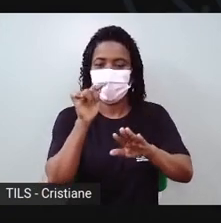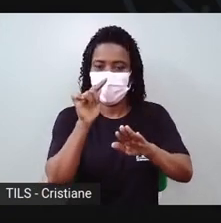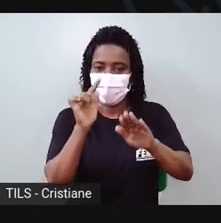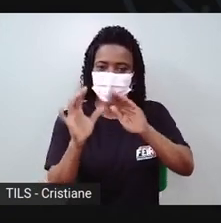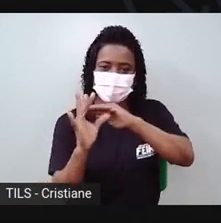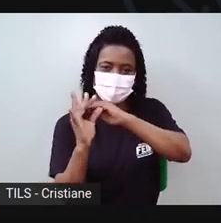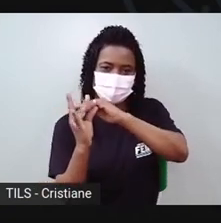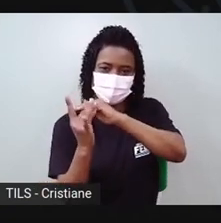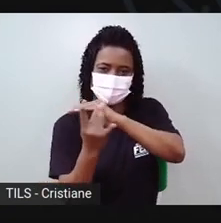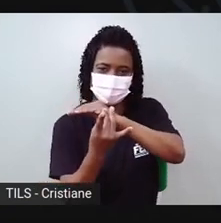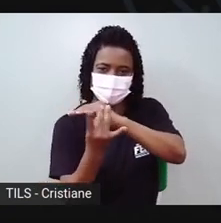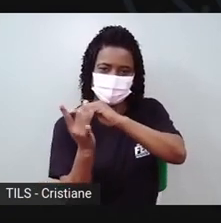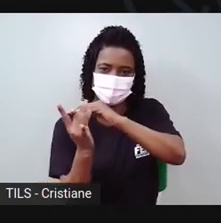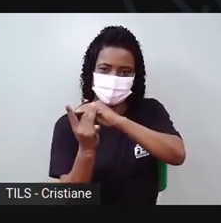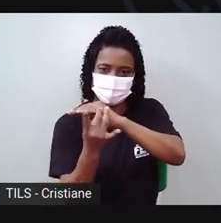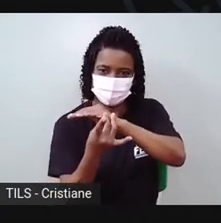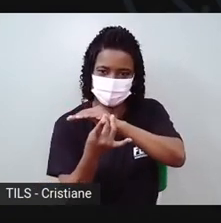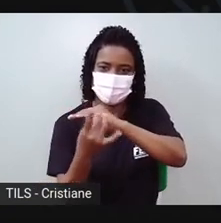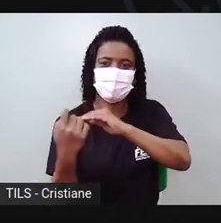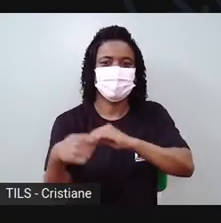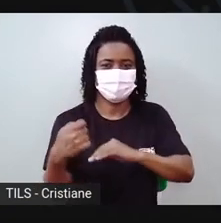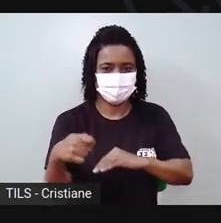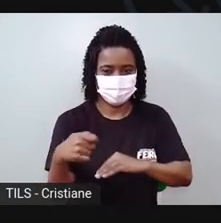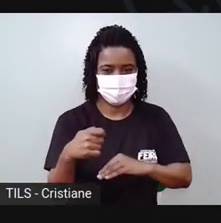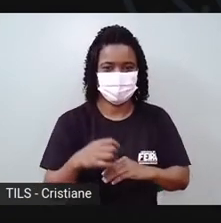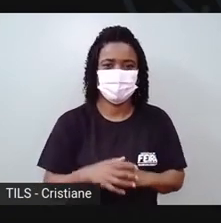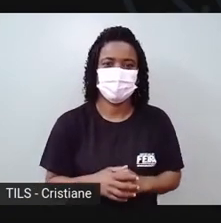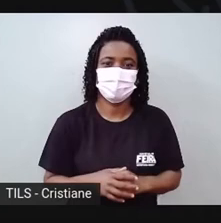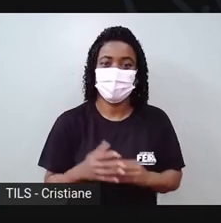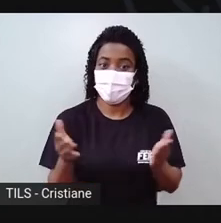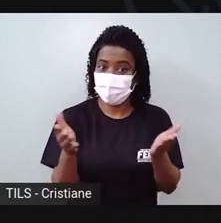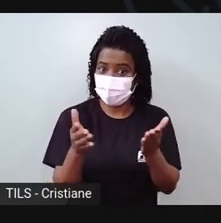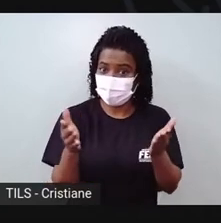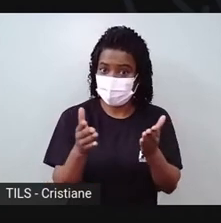Aí a gente vai fazer um pezinho.